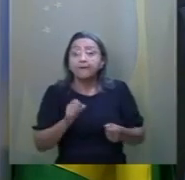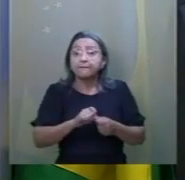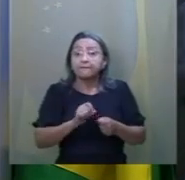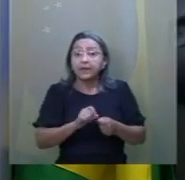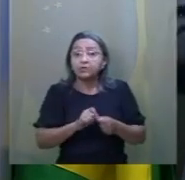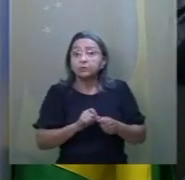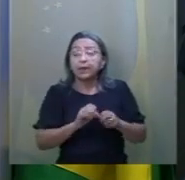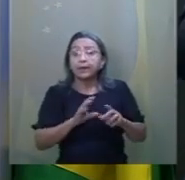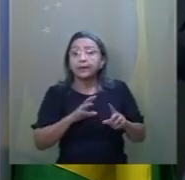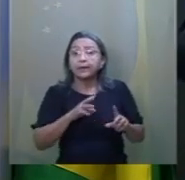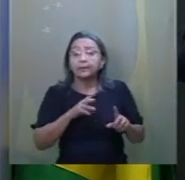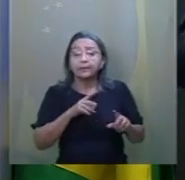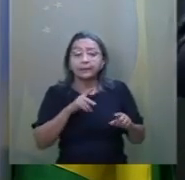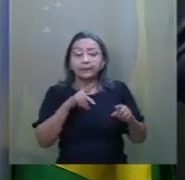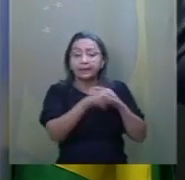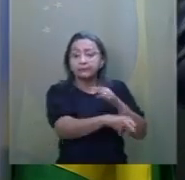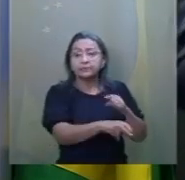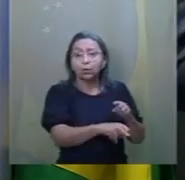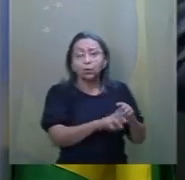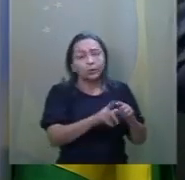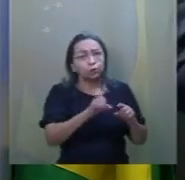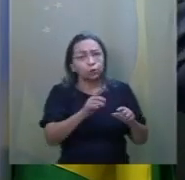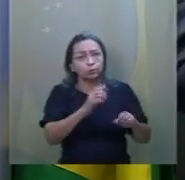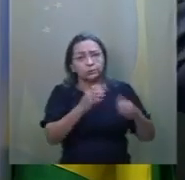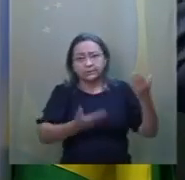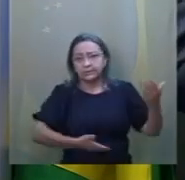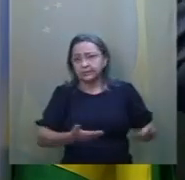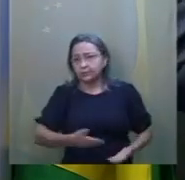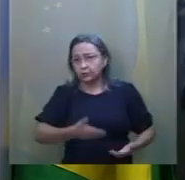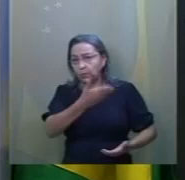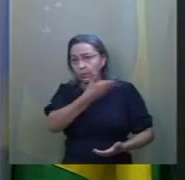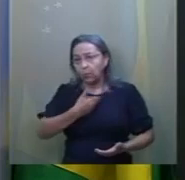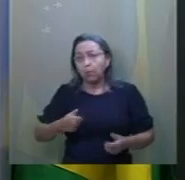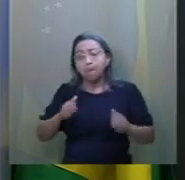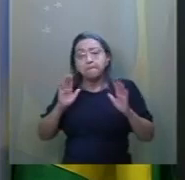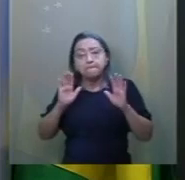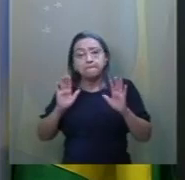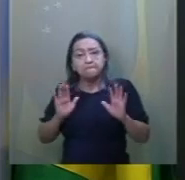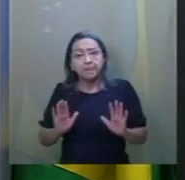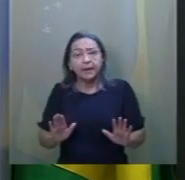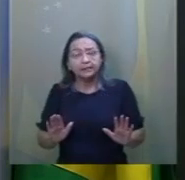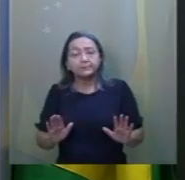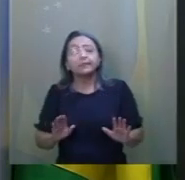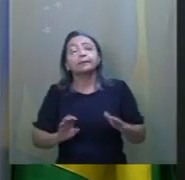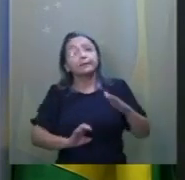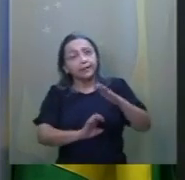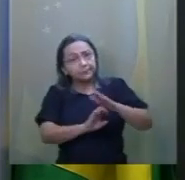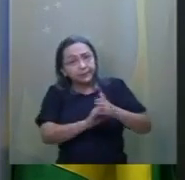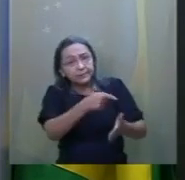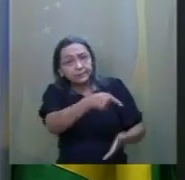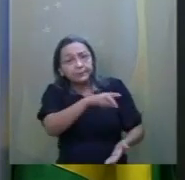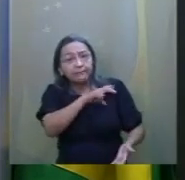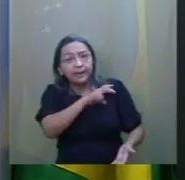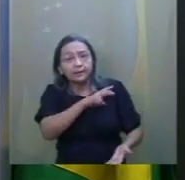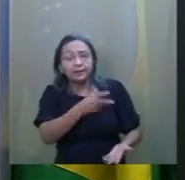intervenção não apenas no serviço público, mas na empresa privada.